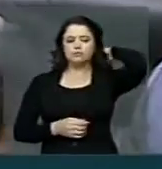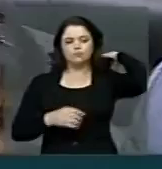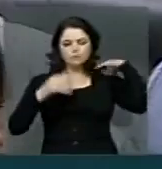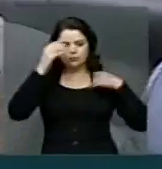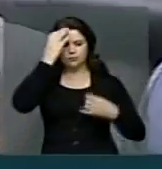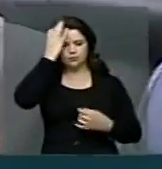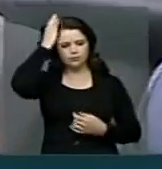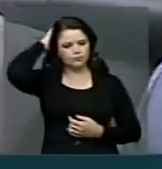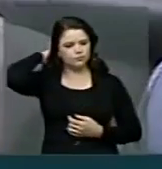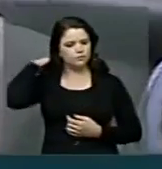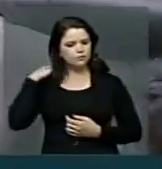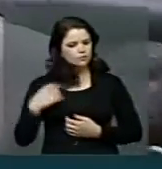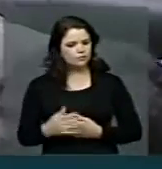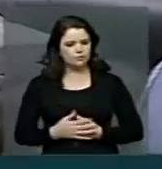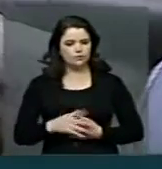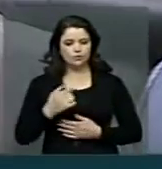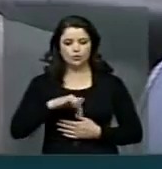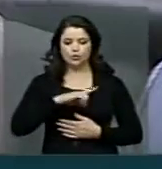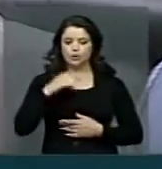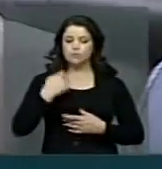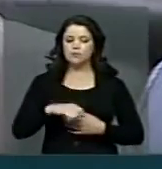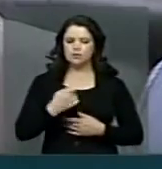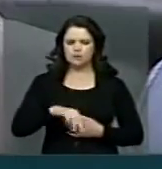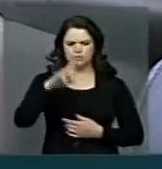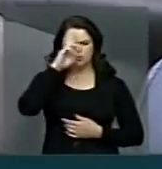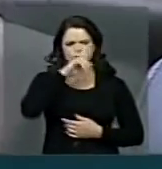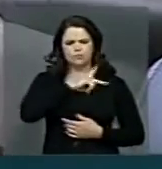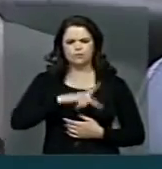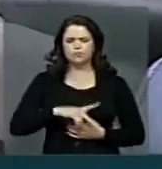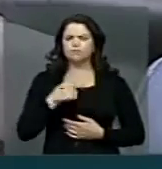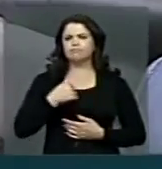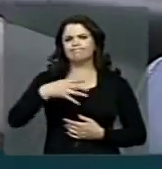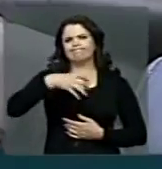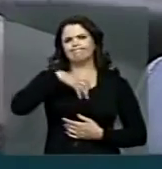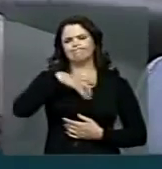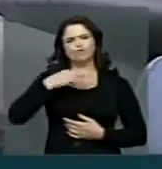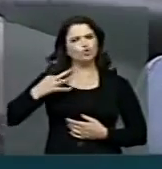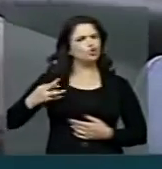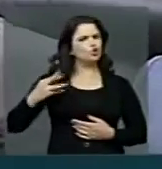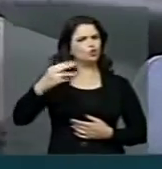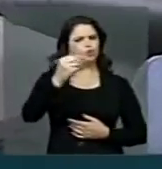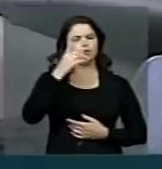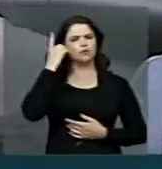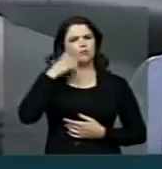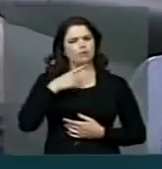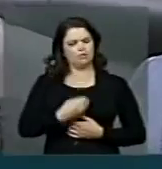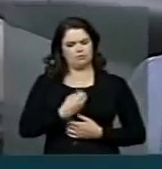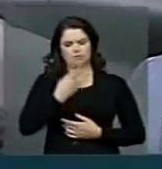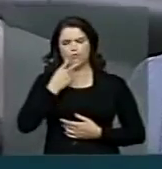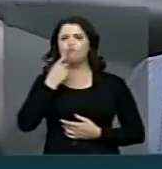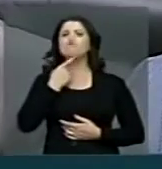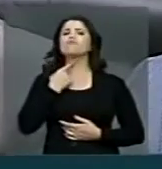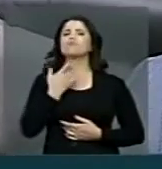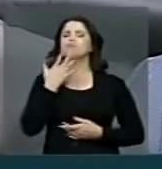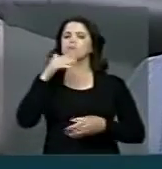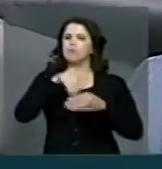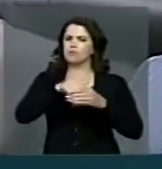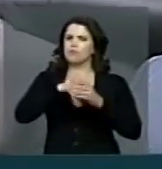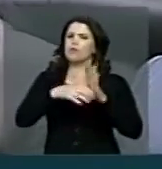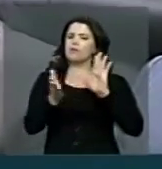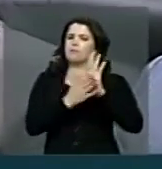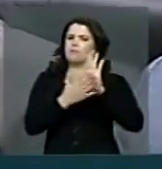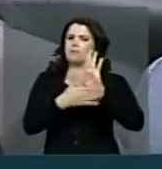Encerrando, senhor presidente, nós precisamos, senhor presidente, eu sinto que todos os deputados aqui querem votar a PEC 300.